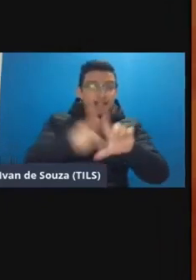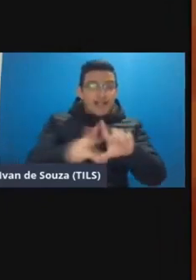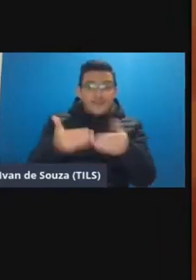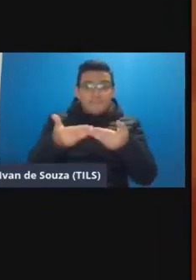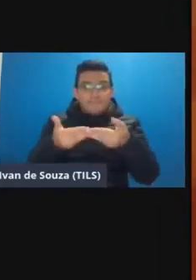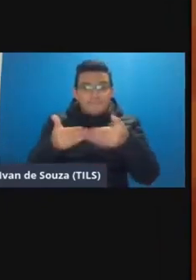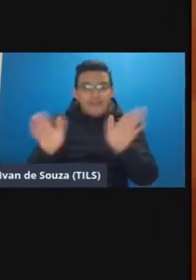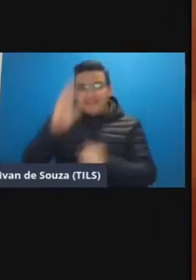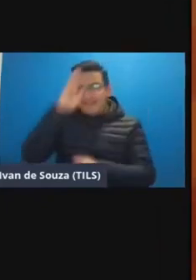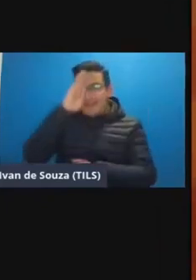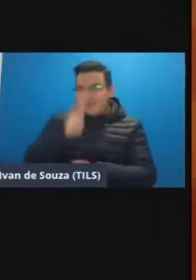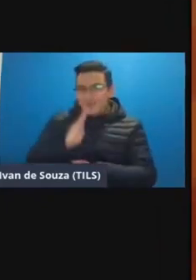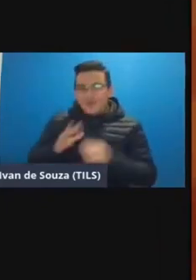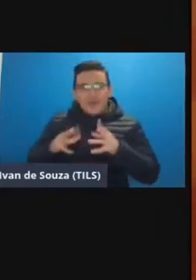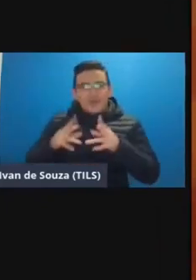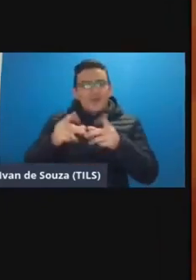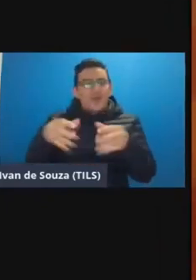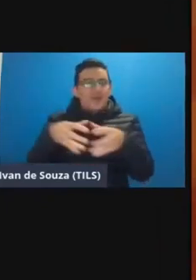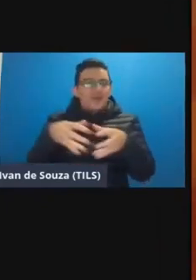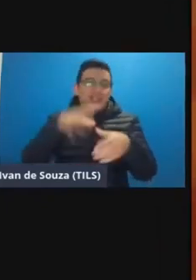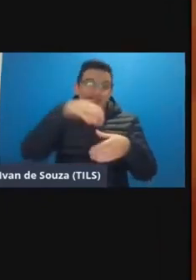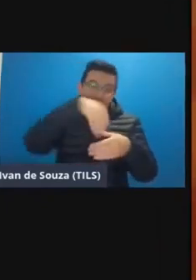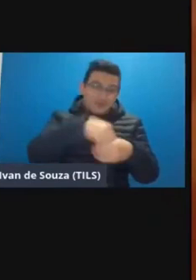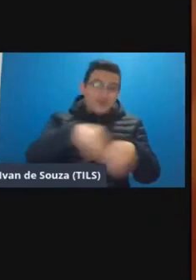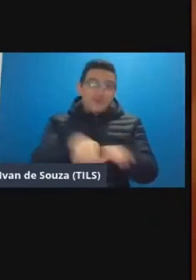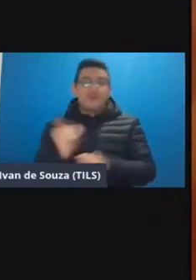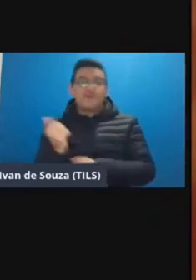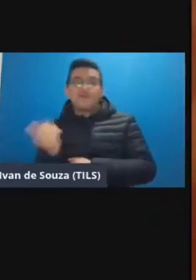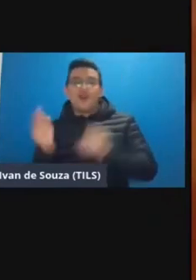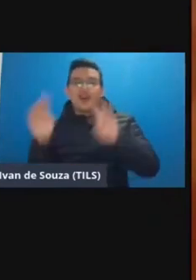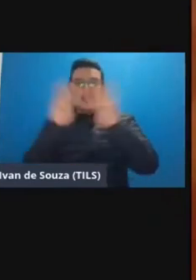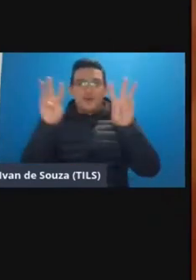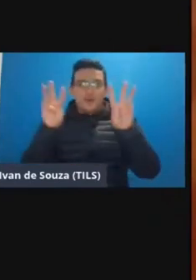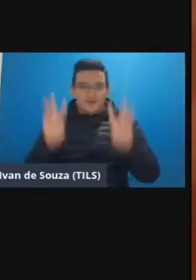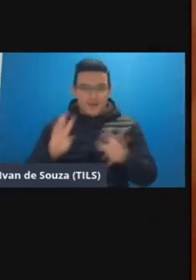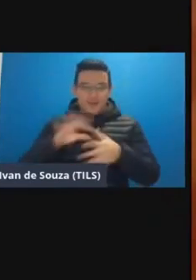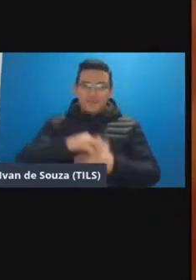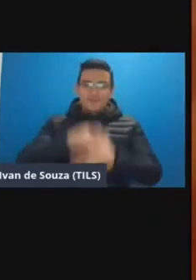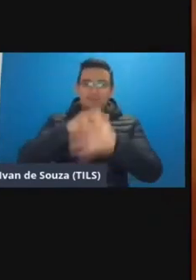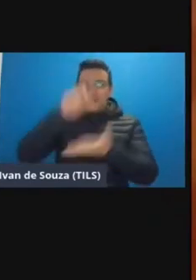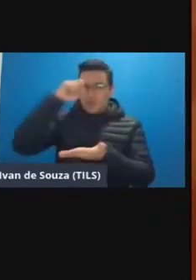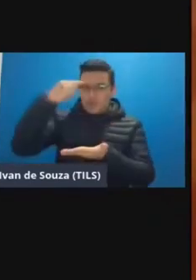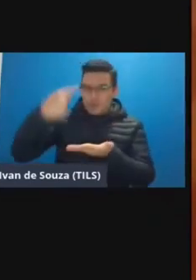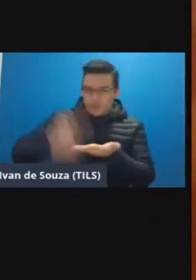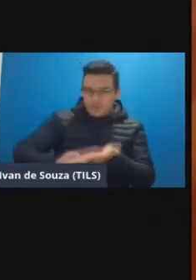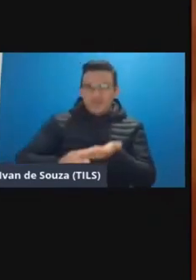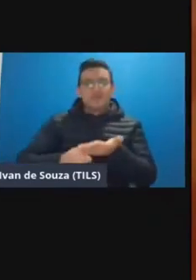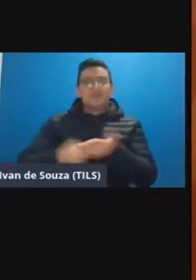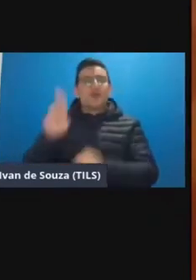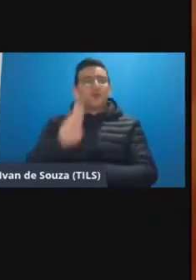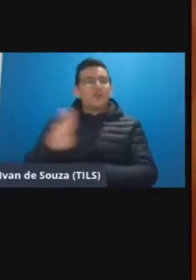gratuitas para toda a comunidade interna e externa da UFPR ressaltando o compromisso da Universidade